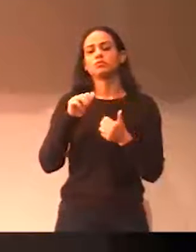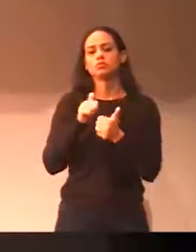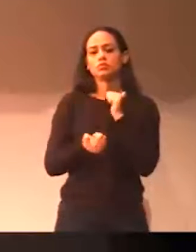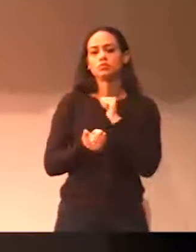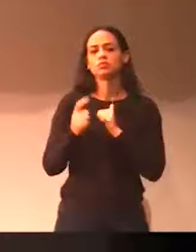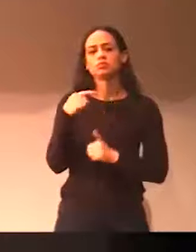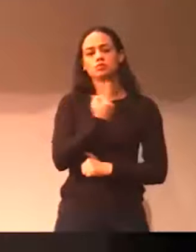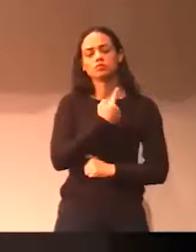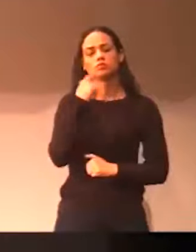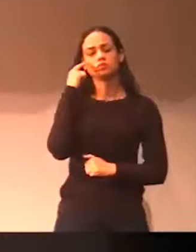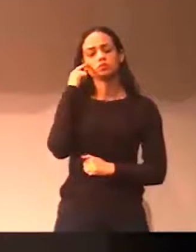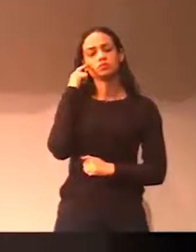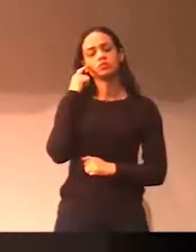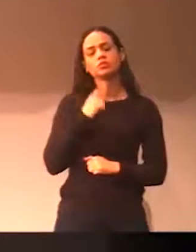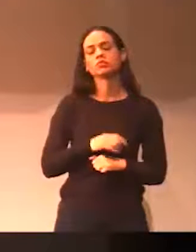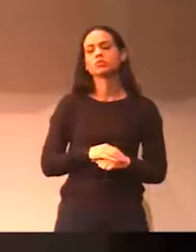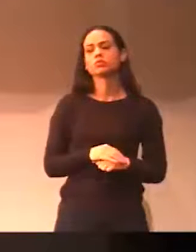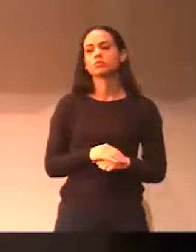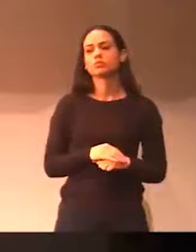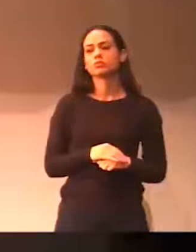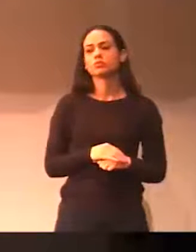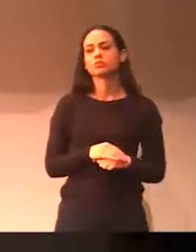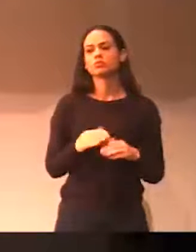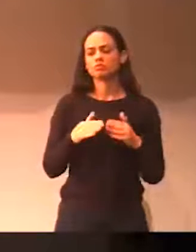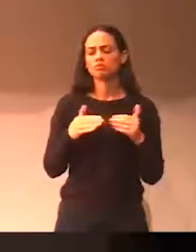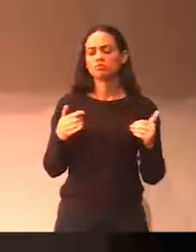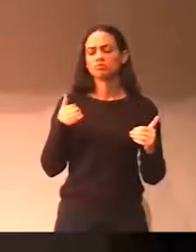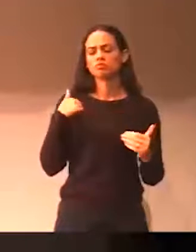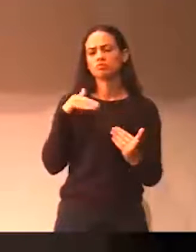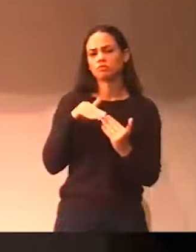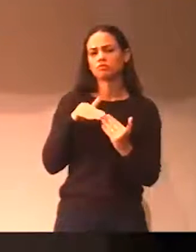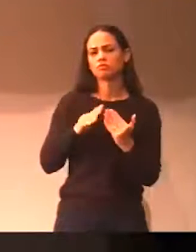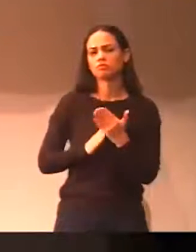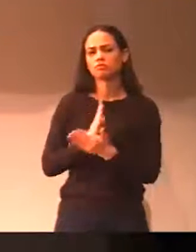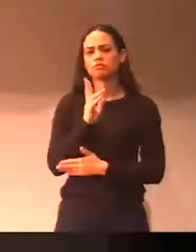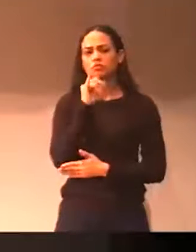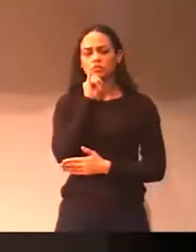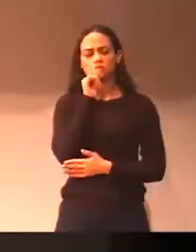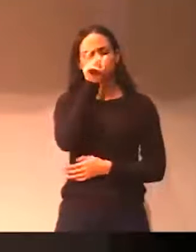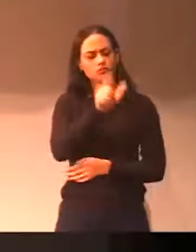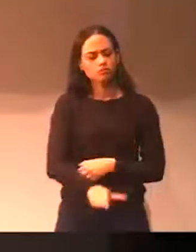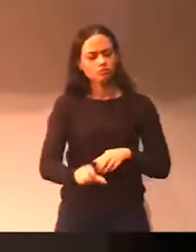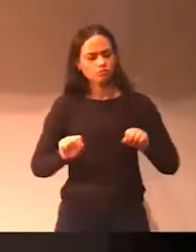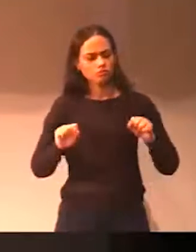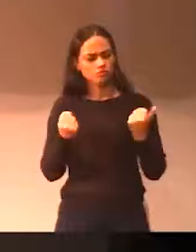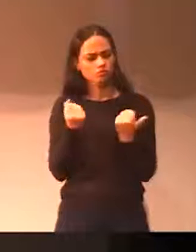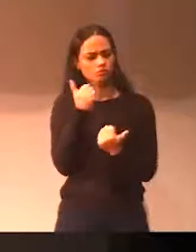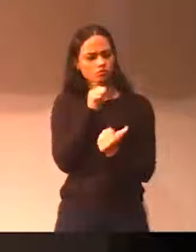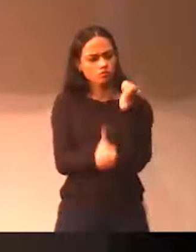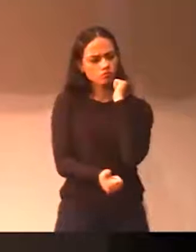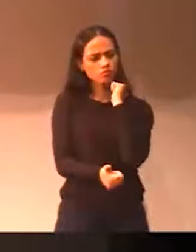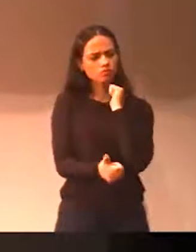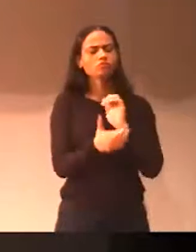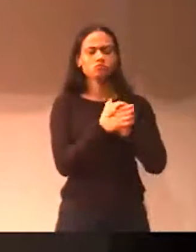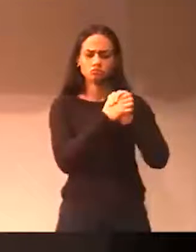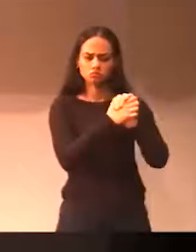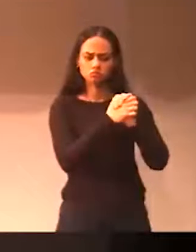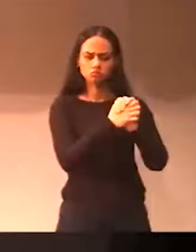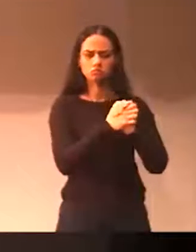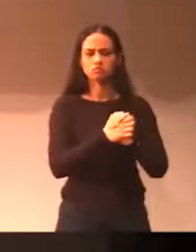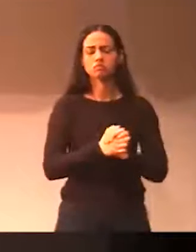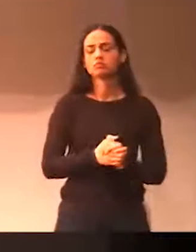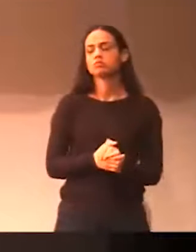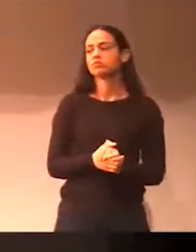sou favorável também das moções, o mínimo que a gente pode fazer é dar uns parabéns para quem se esforça tanto. O esporte de alto rendimento, ele só vai